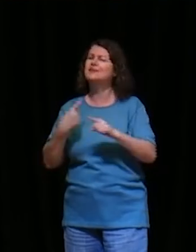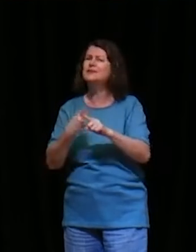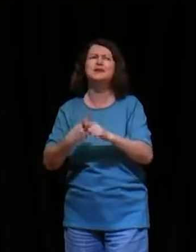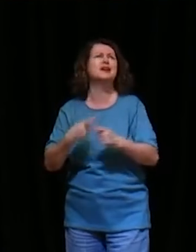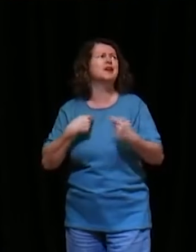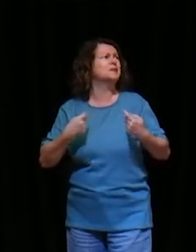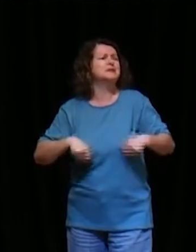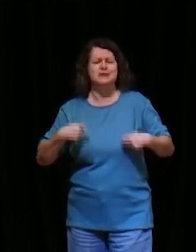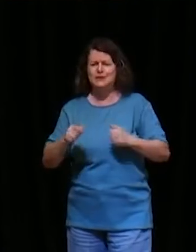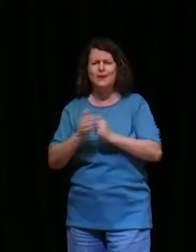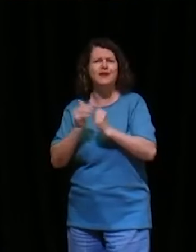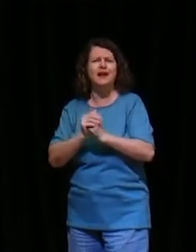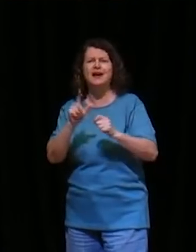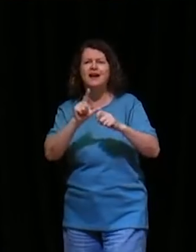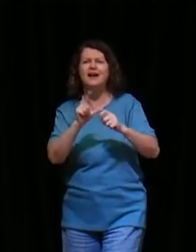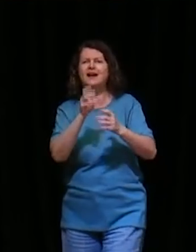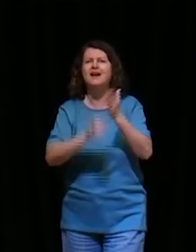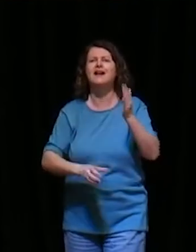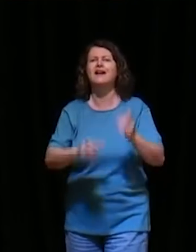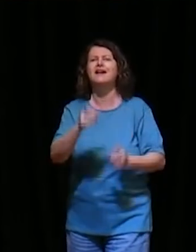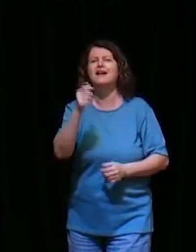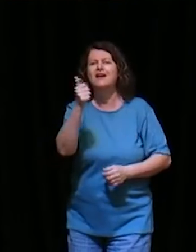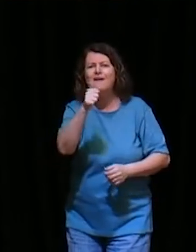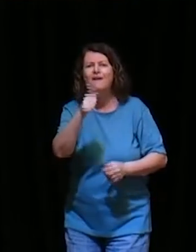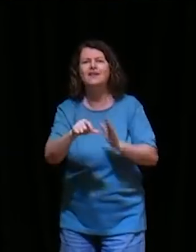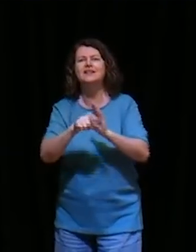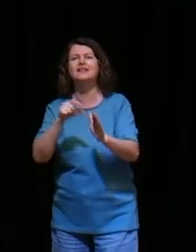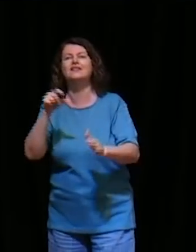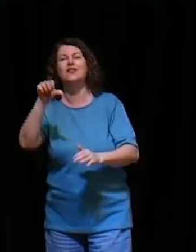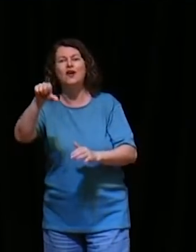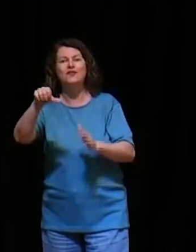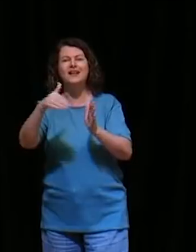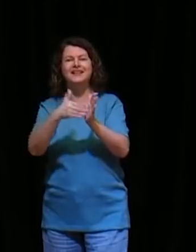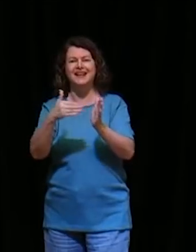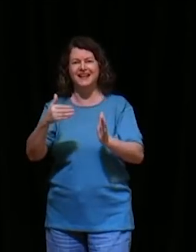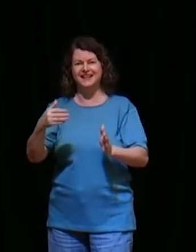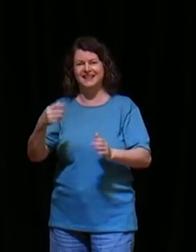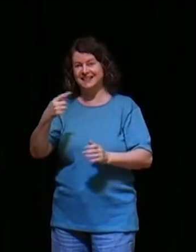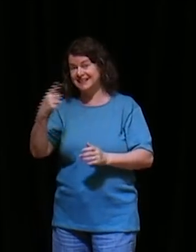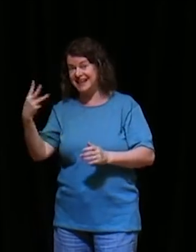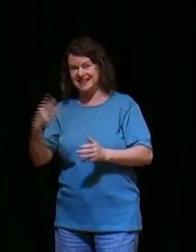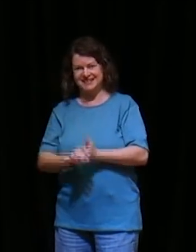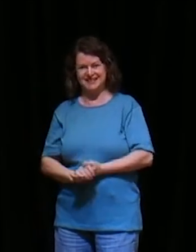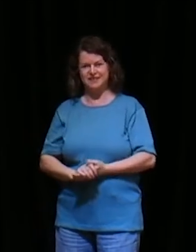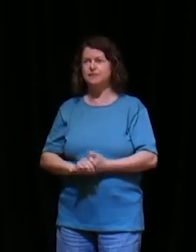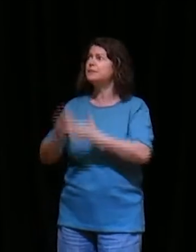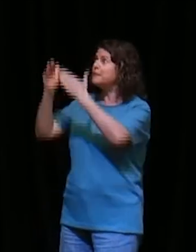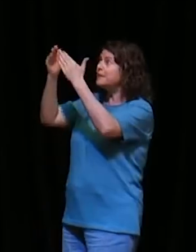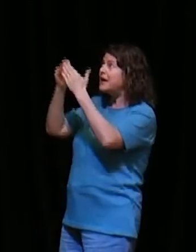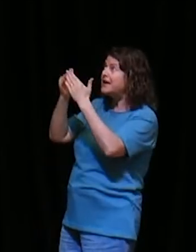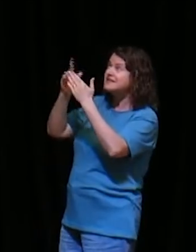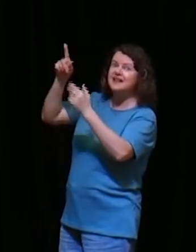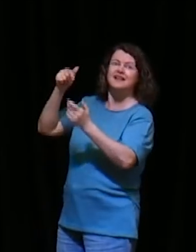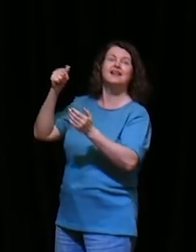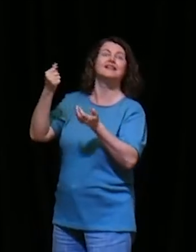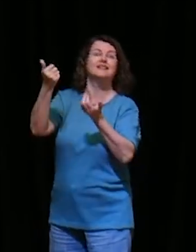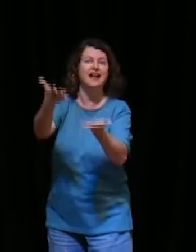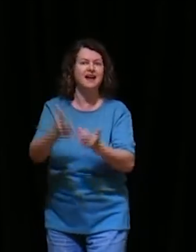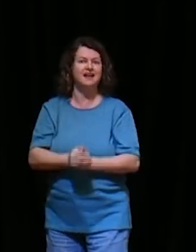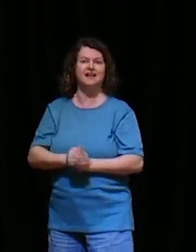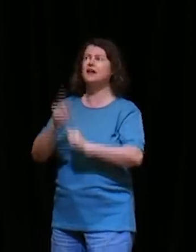orar, Lucas 11, de 9 a 3, por isso peçam, ele será dado, busquem,